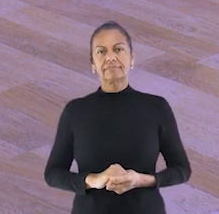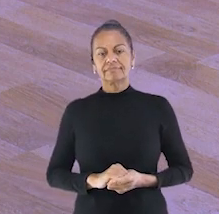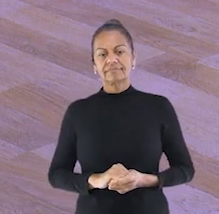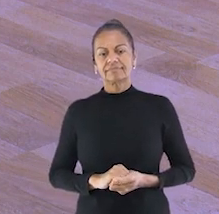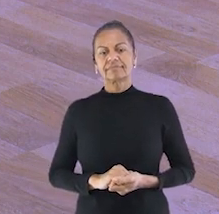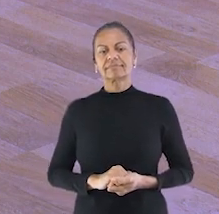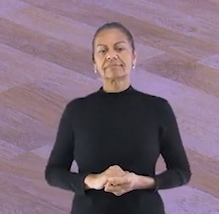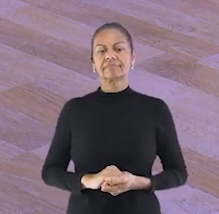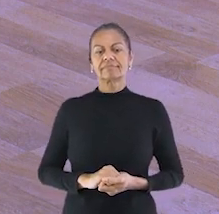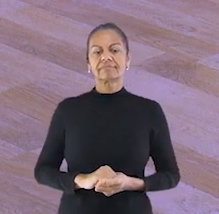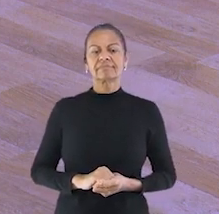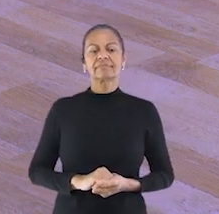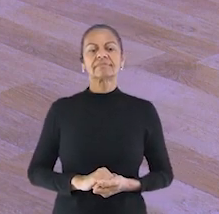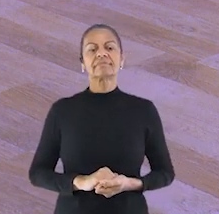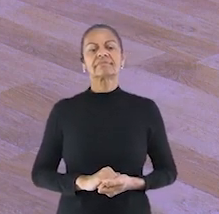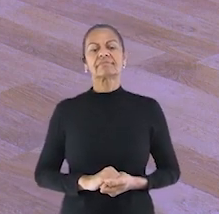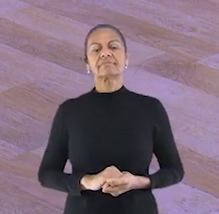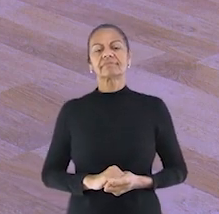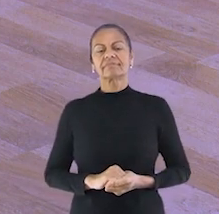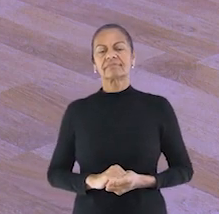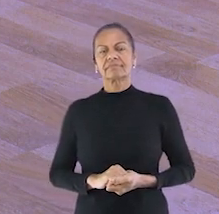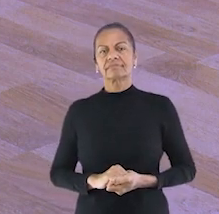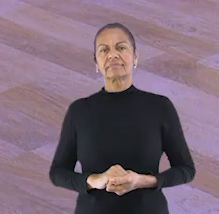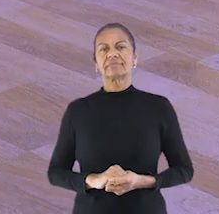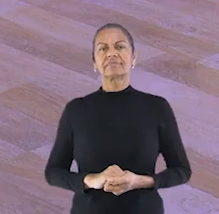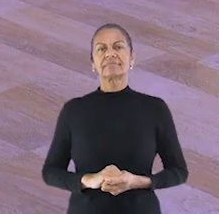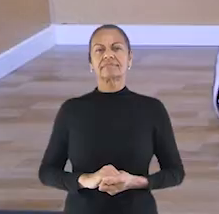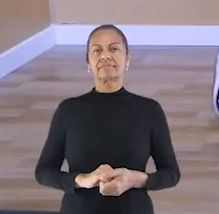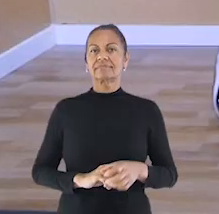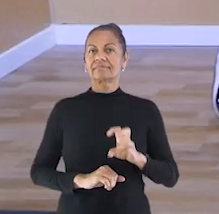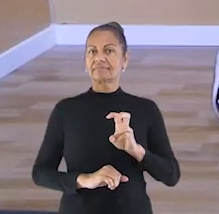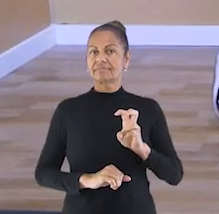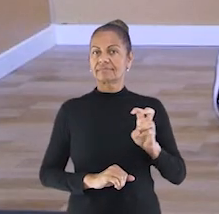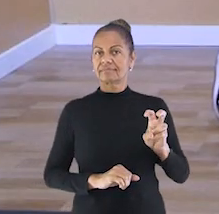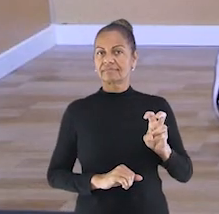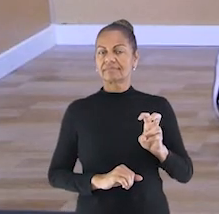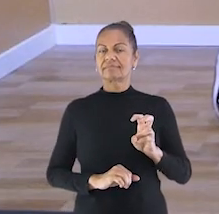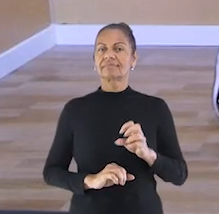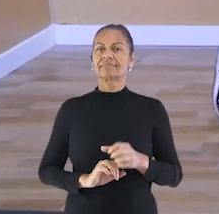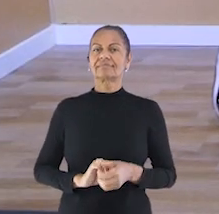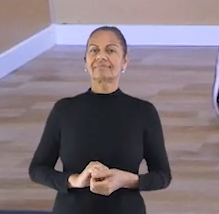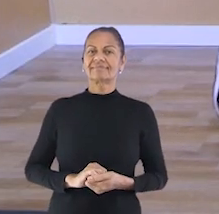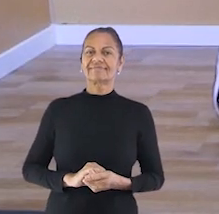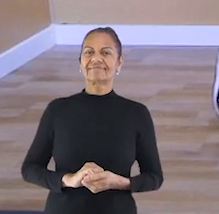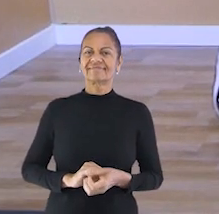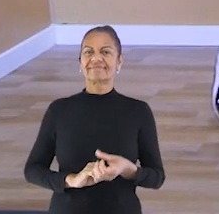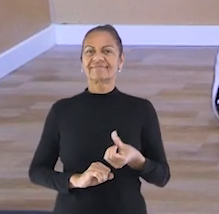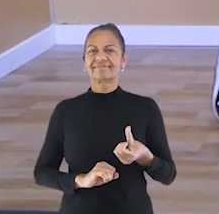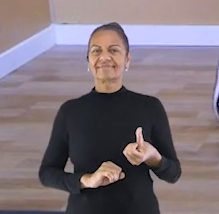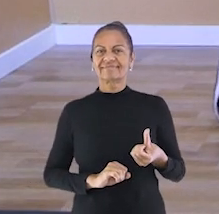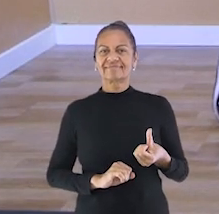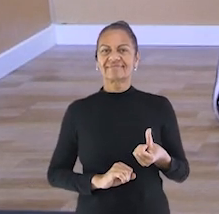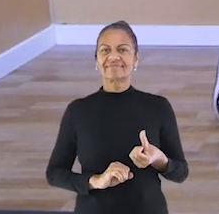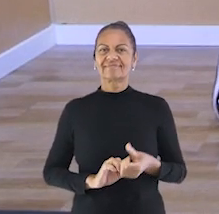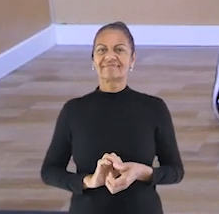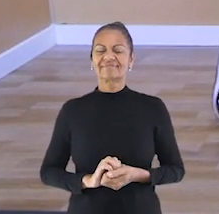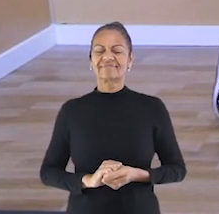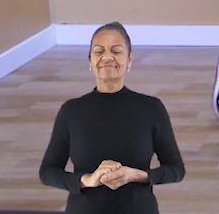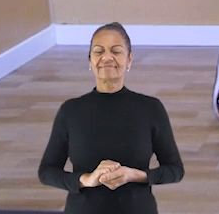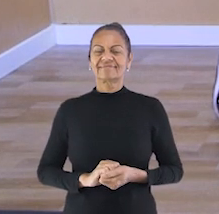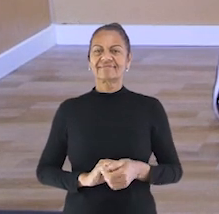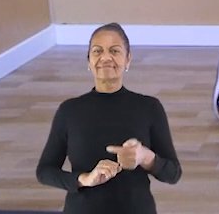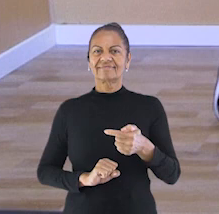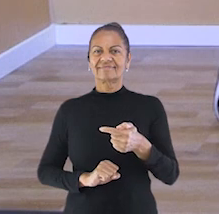três, volta, quatro, cinco, seis,